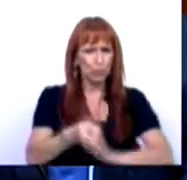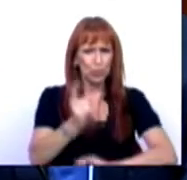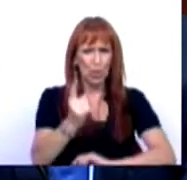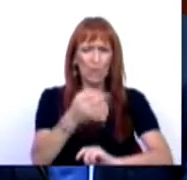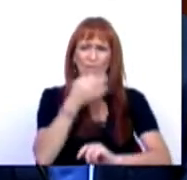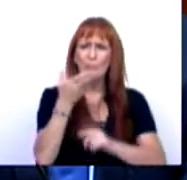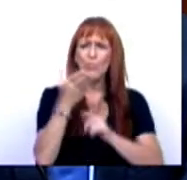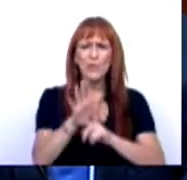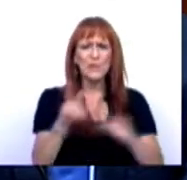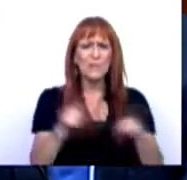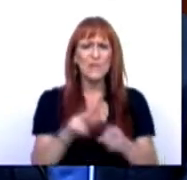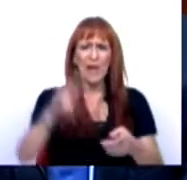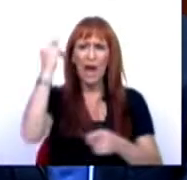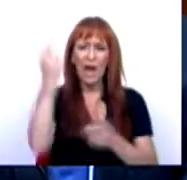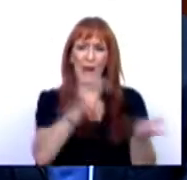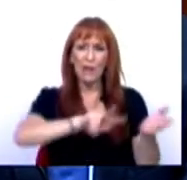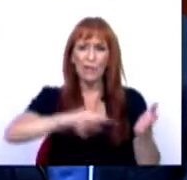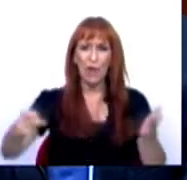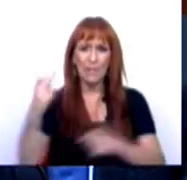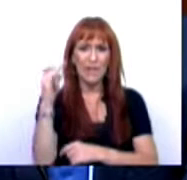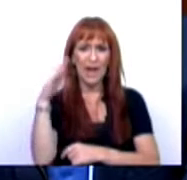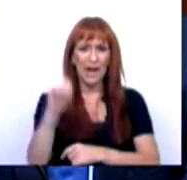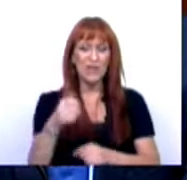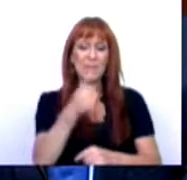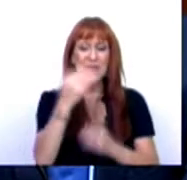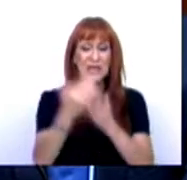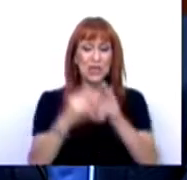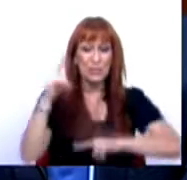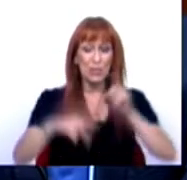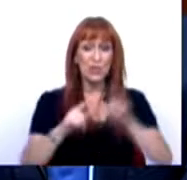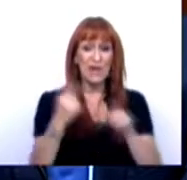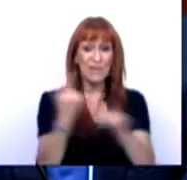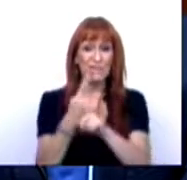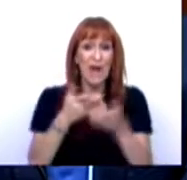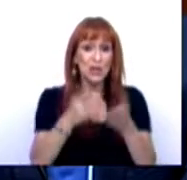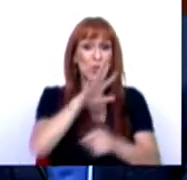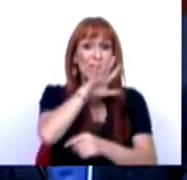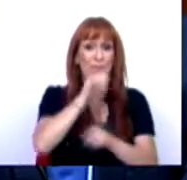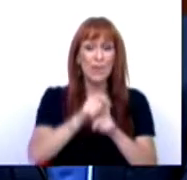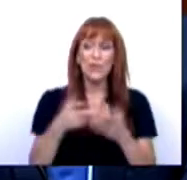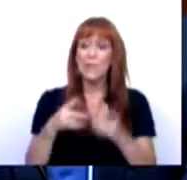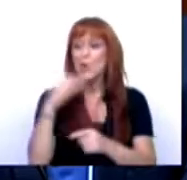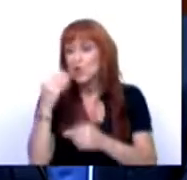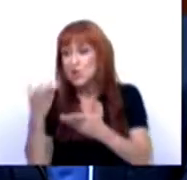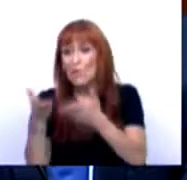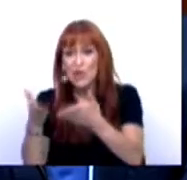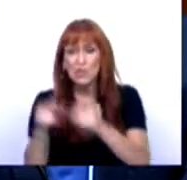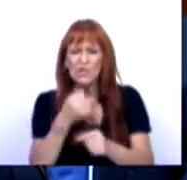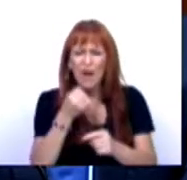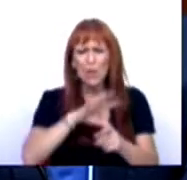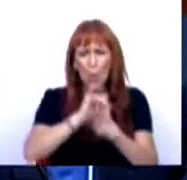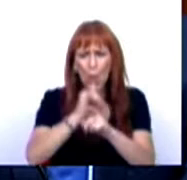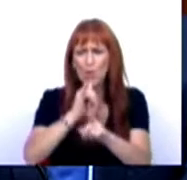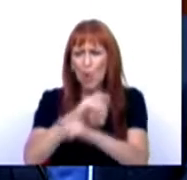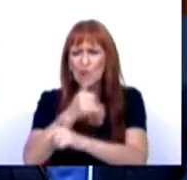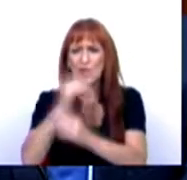Falo, por exemplo, da reforma do IRS e das medidas fiscais para ajudar as famílias e para ajudar os jovens. Falo de um conjunto de outras